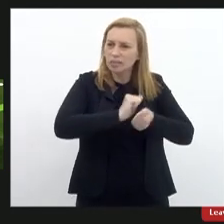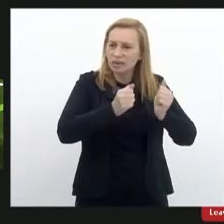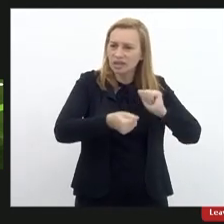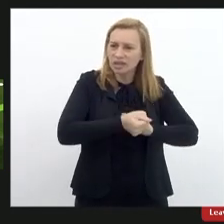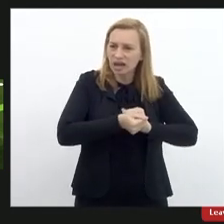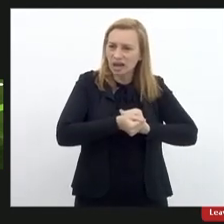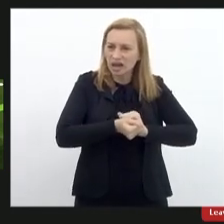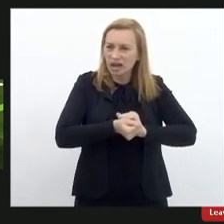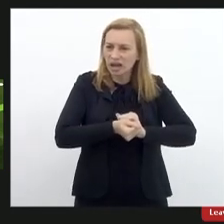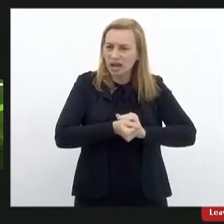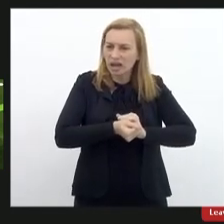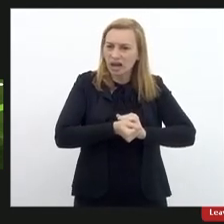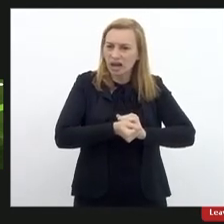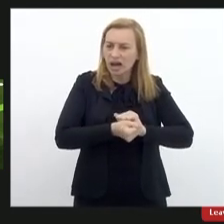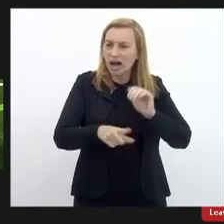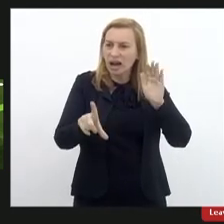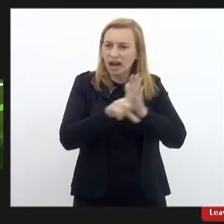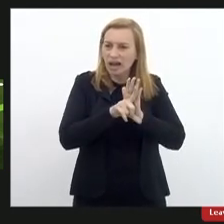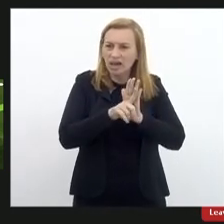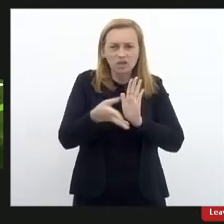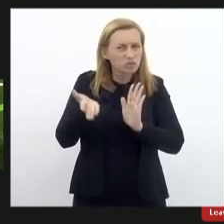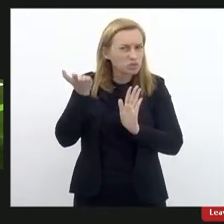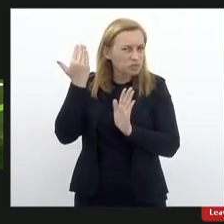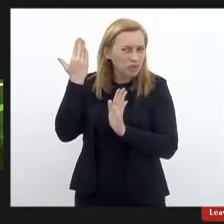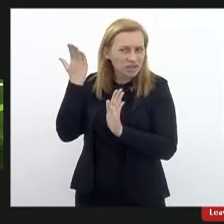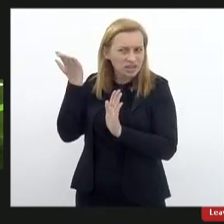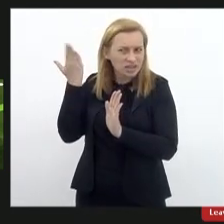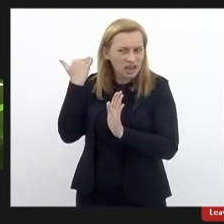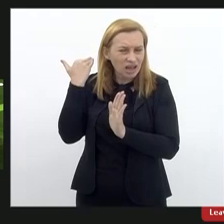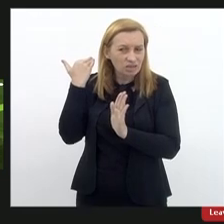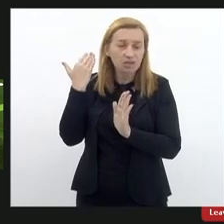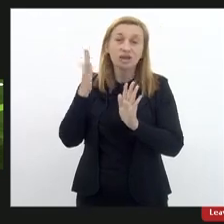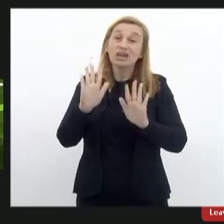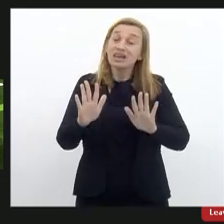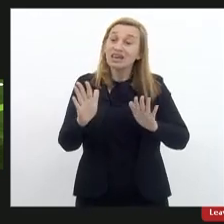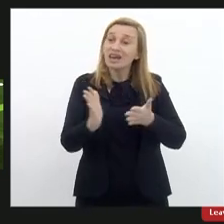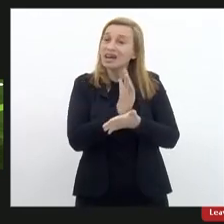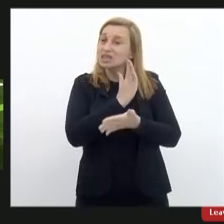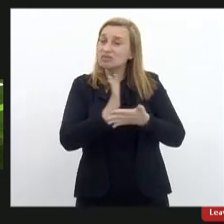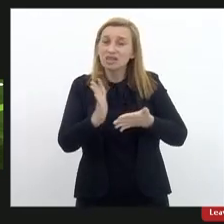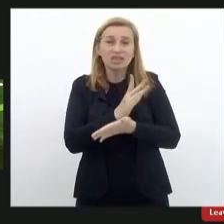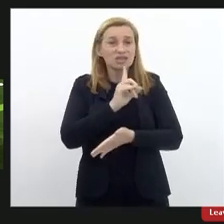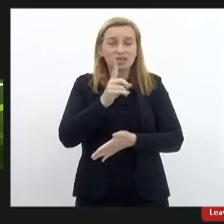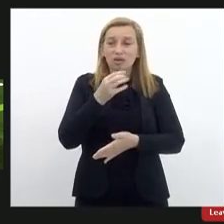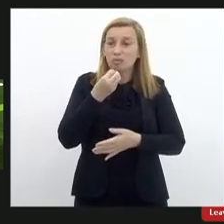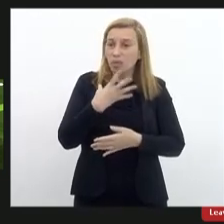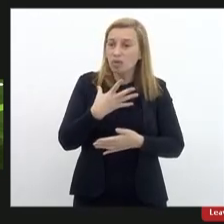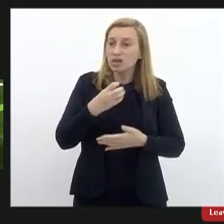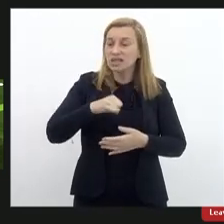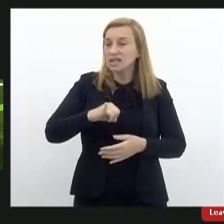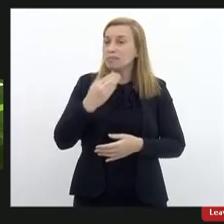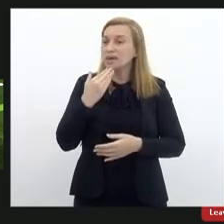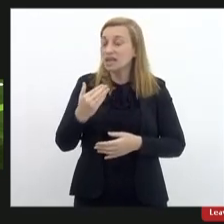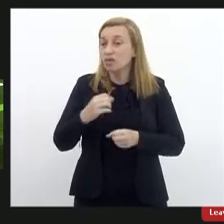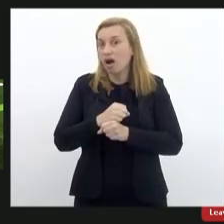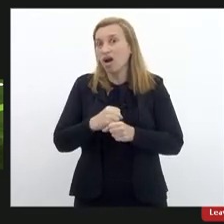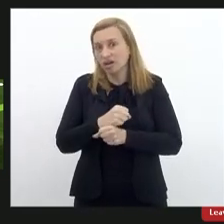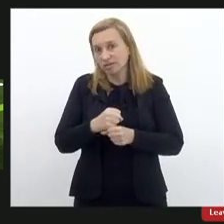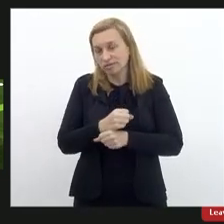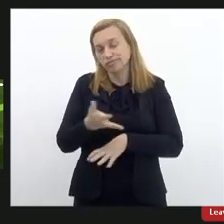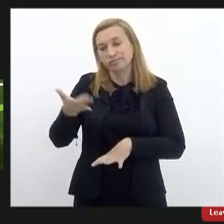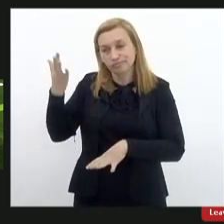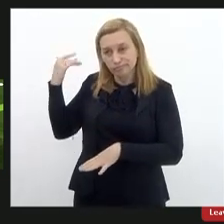daquela época e às vezes nem sempre é cabível se ele pediu há tanto tempo atrás.